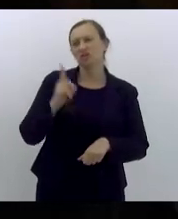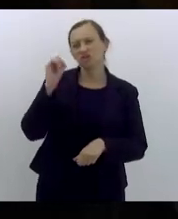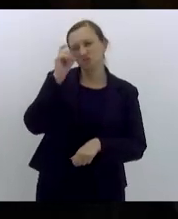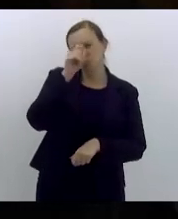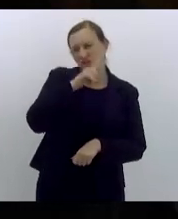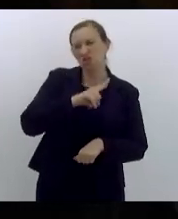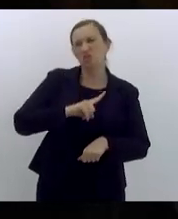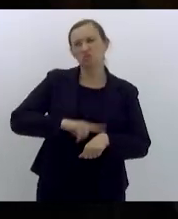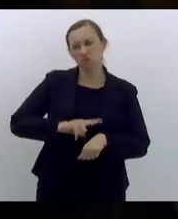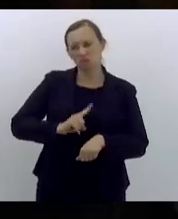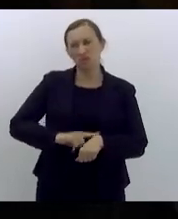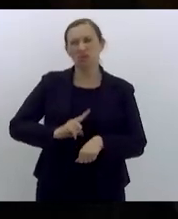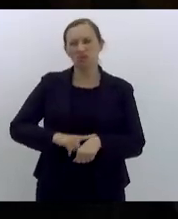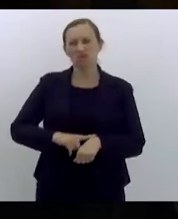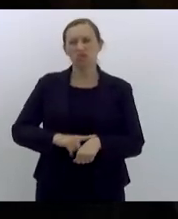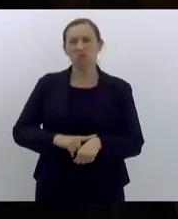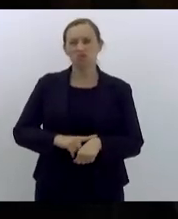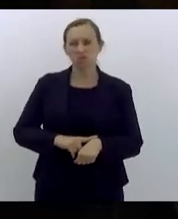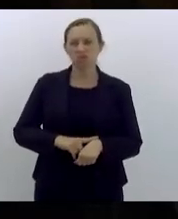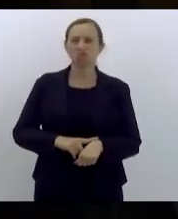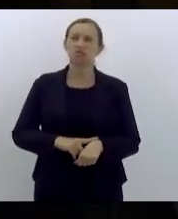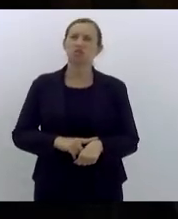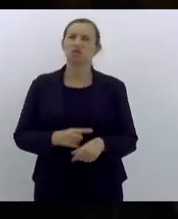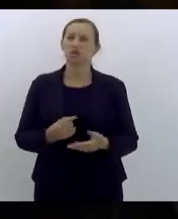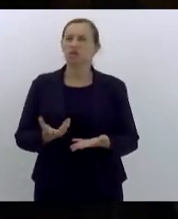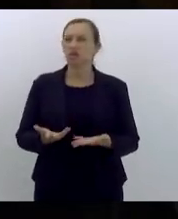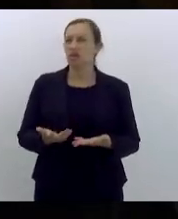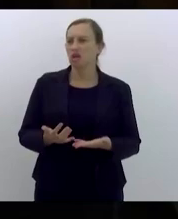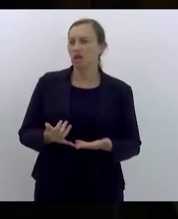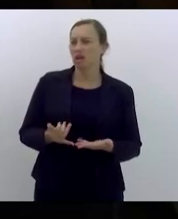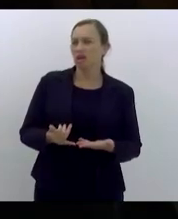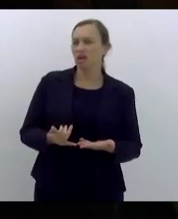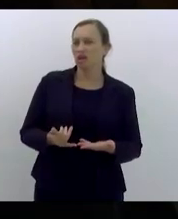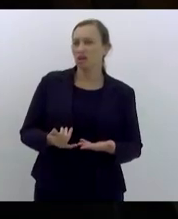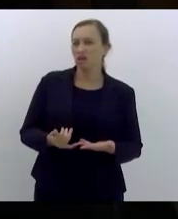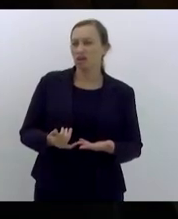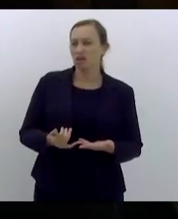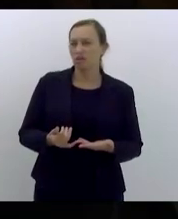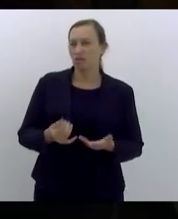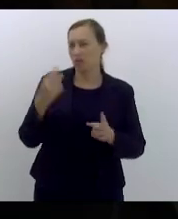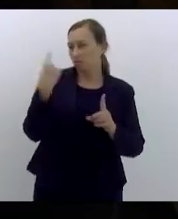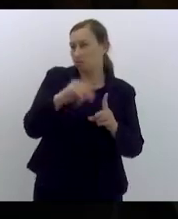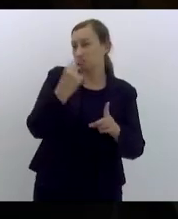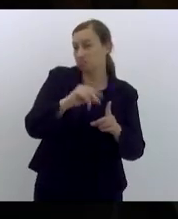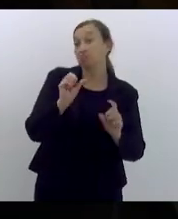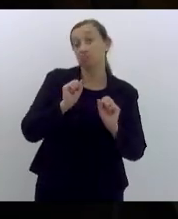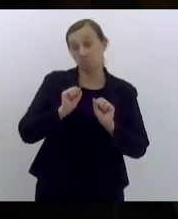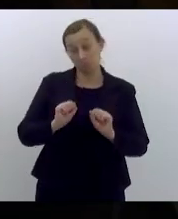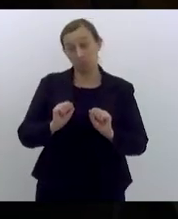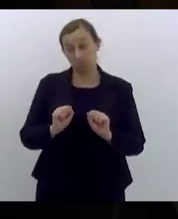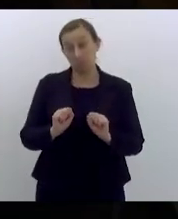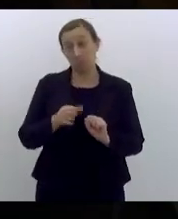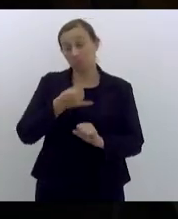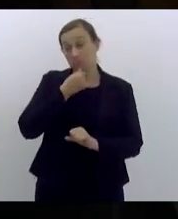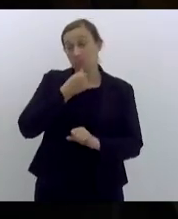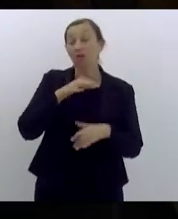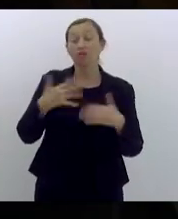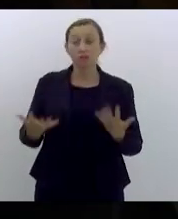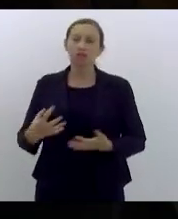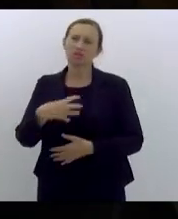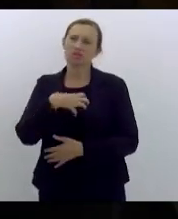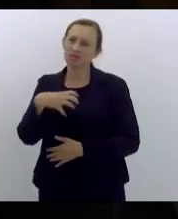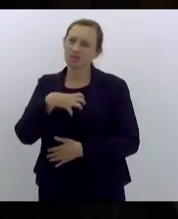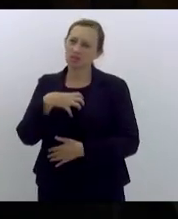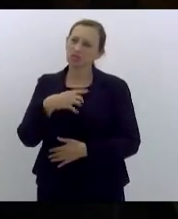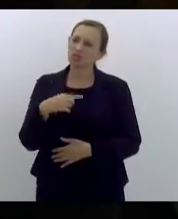degradantes e humilhantes vítimas inclusive de tentativa de açoitamento escandalosamente então nesse sentido